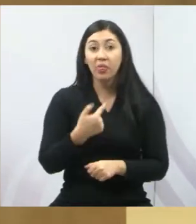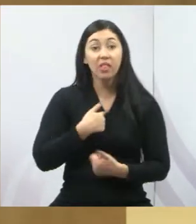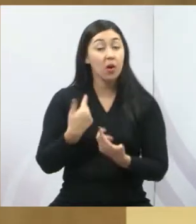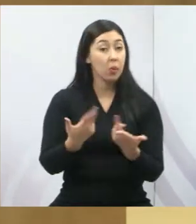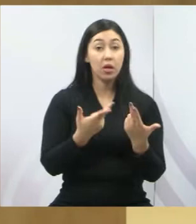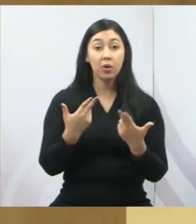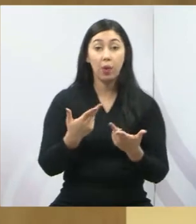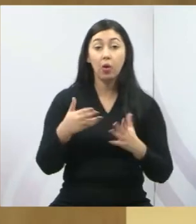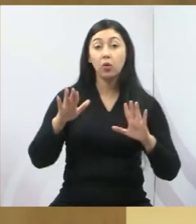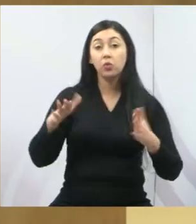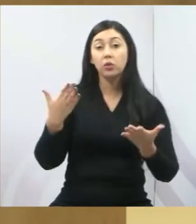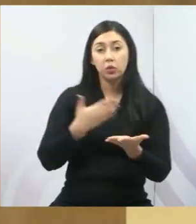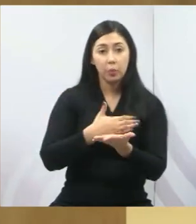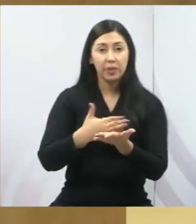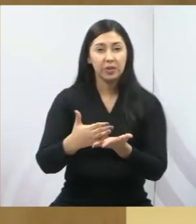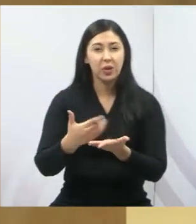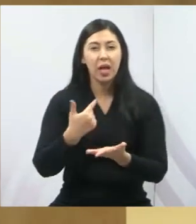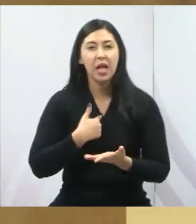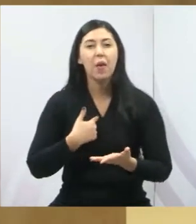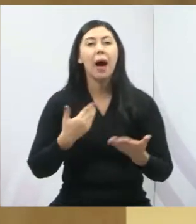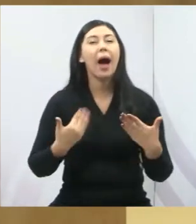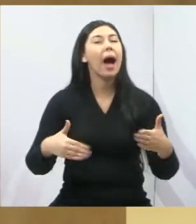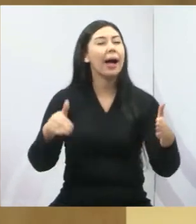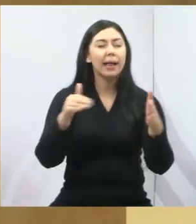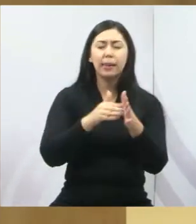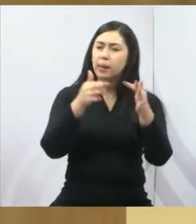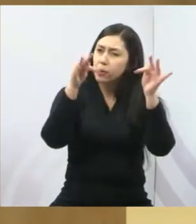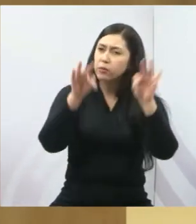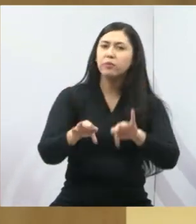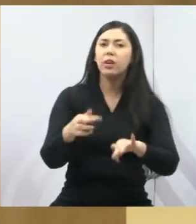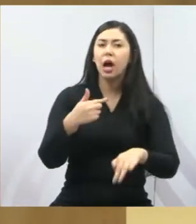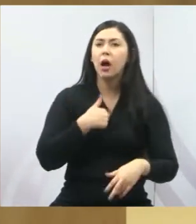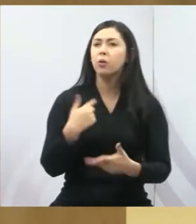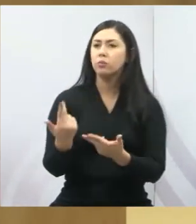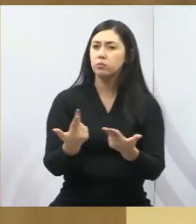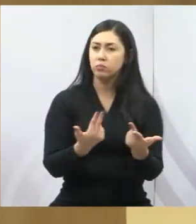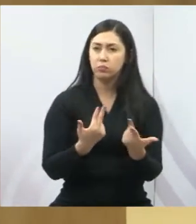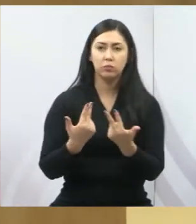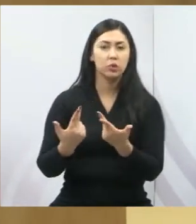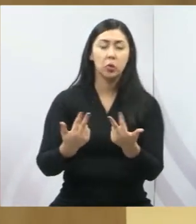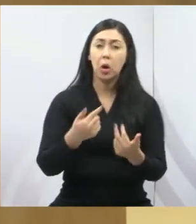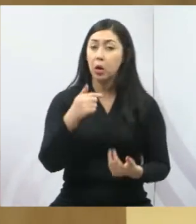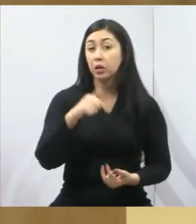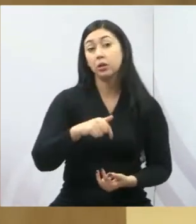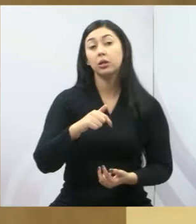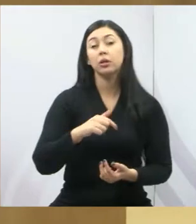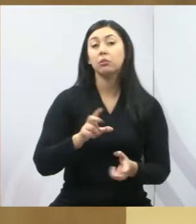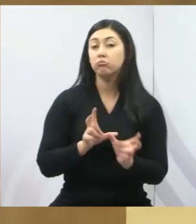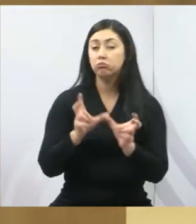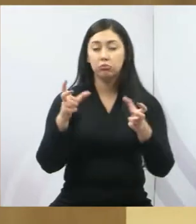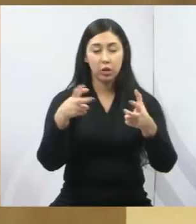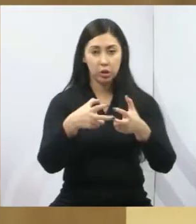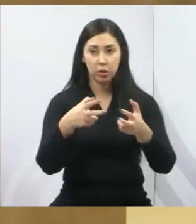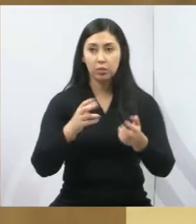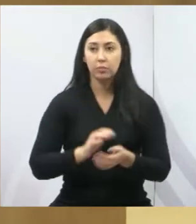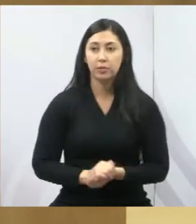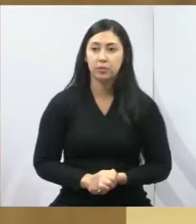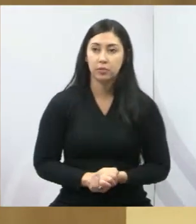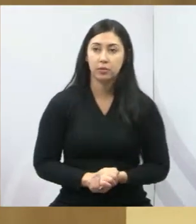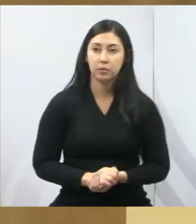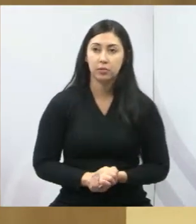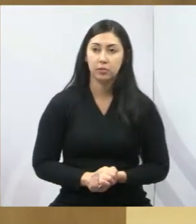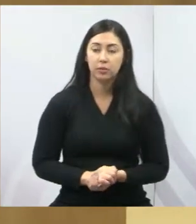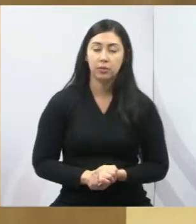dia de mandato vai permanecer até o último dia do meu mandato, do nosso mandato aqui na Câmara Municipal, vereador Valmir.